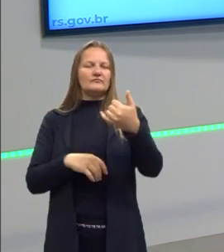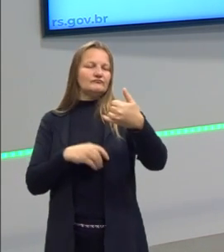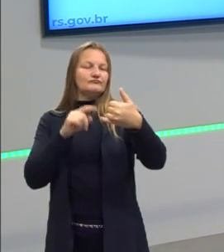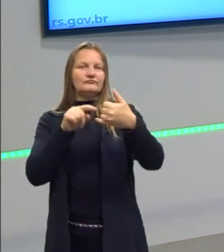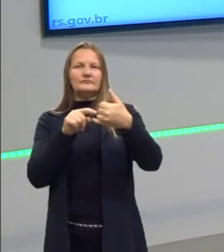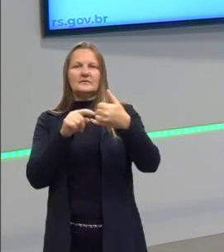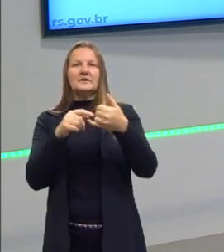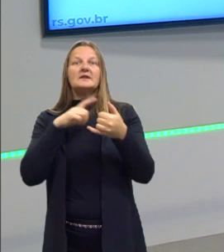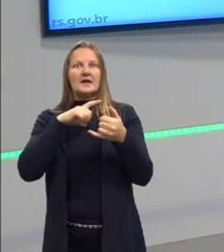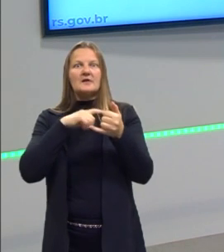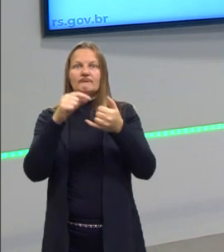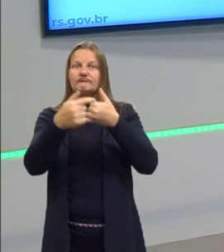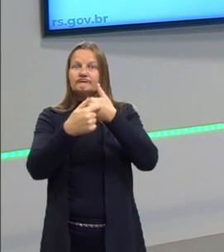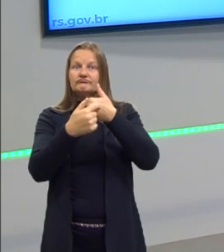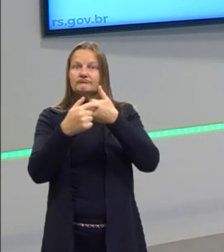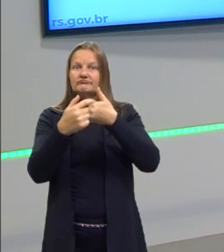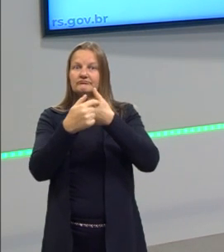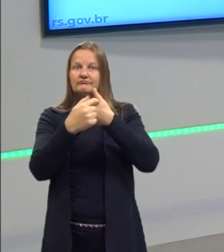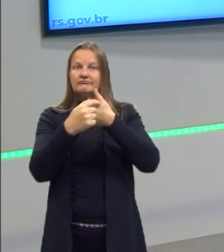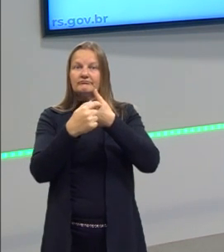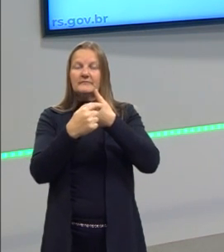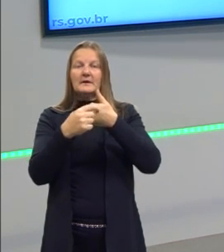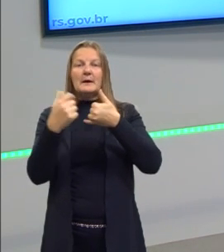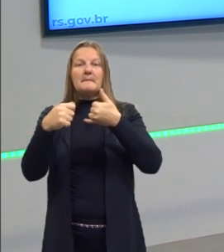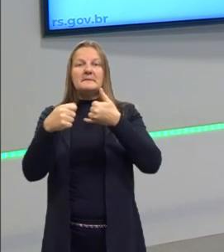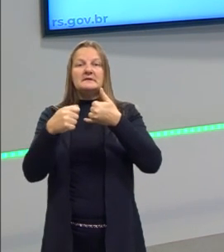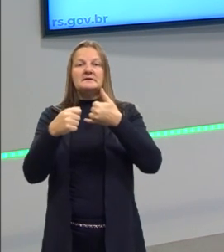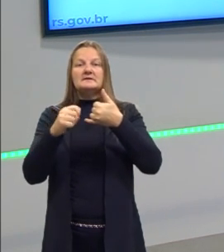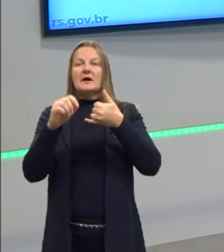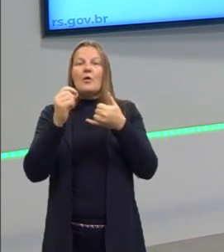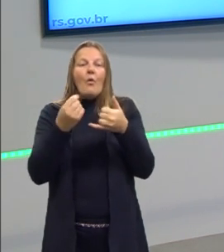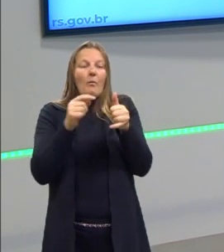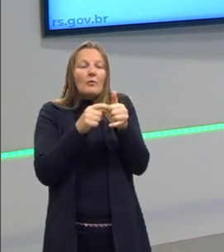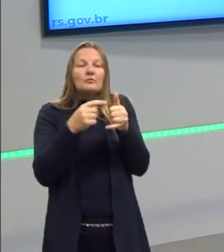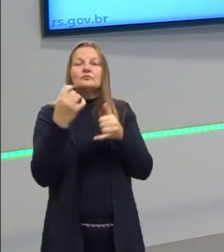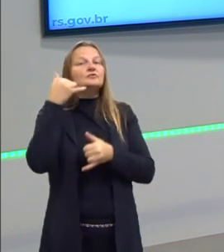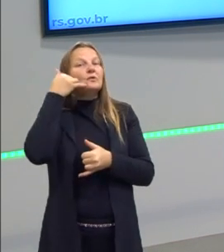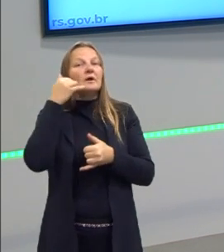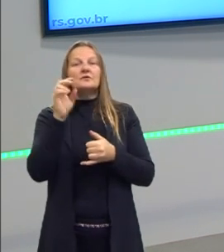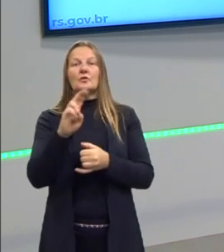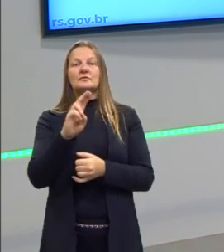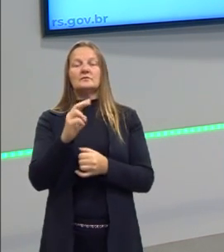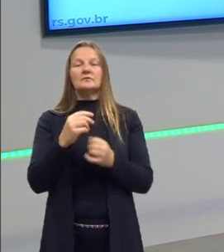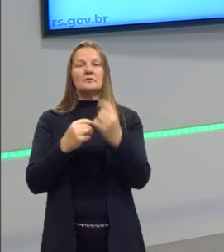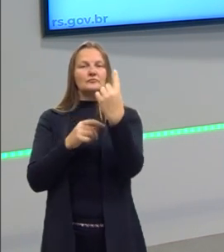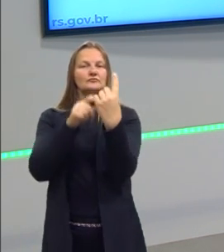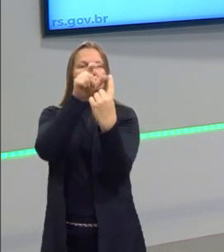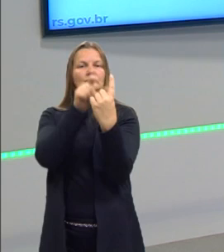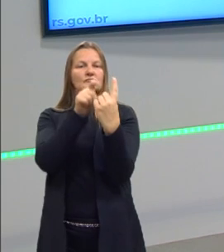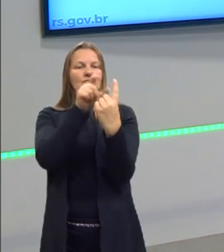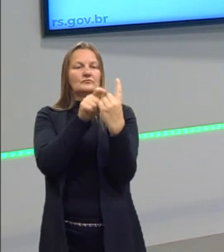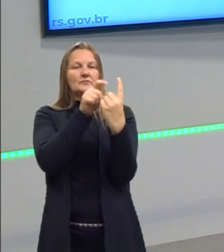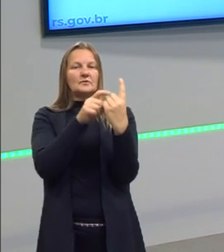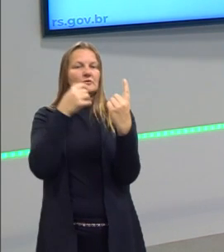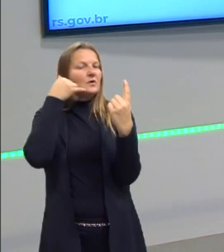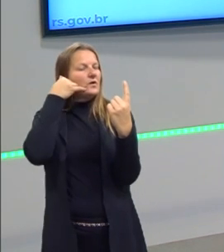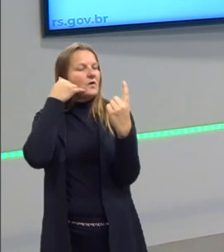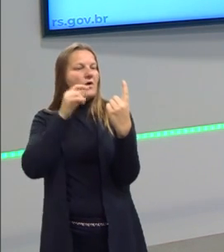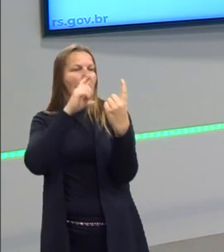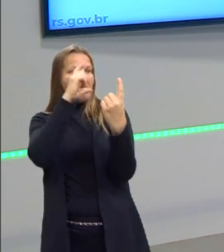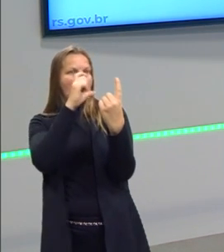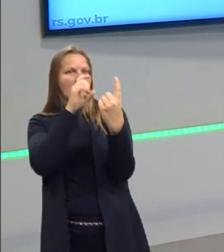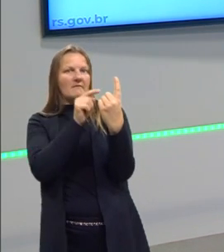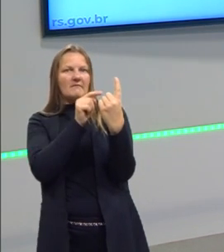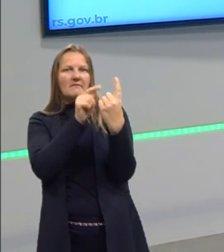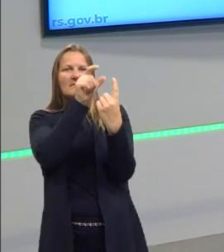possui a câmara, mas também precisa da paisagem. Então, o ser humano seria essa pessoa que já tem essas categorias como a câmara e